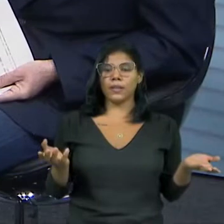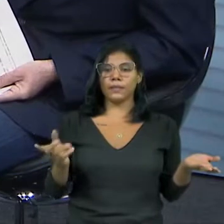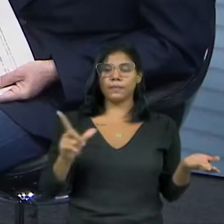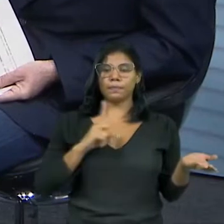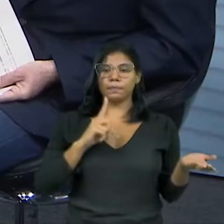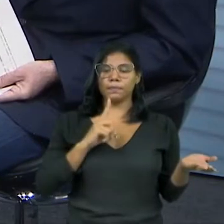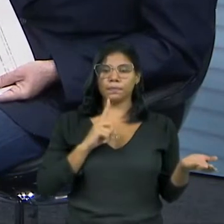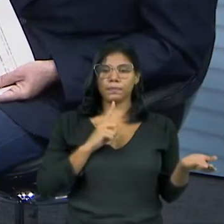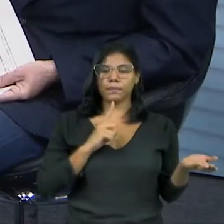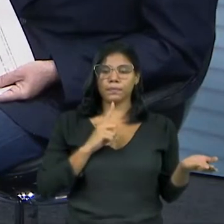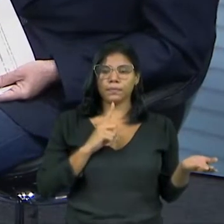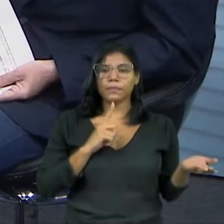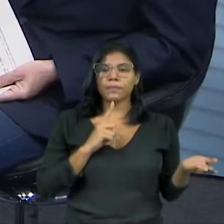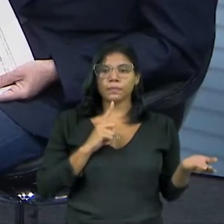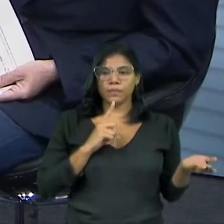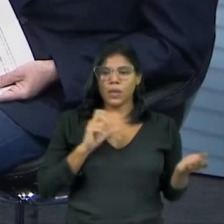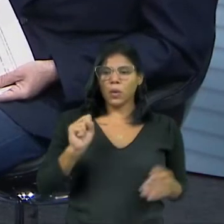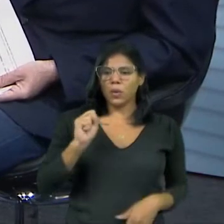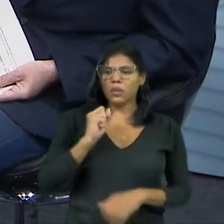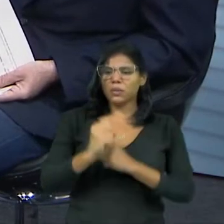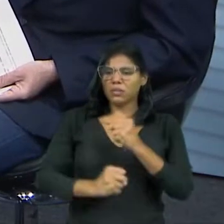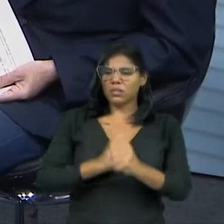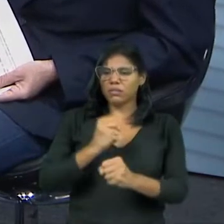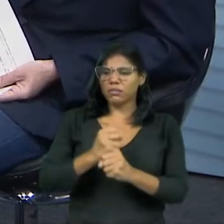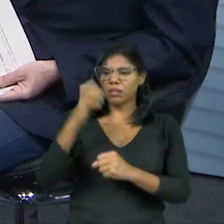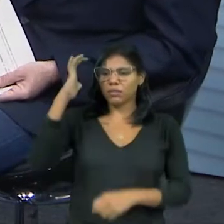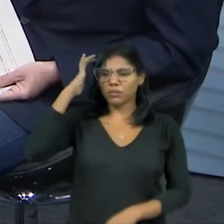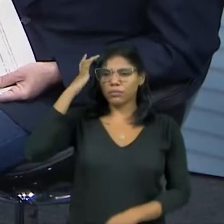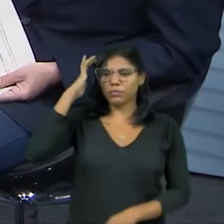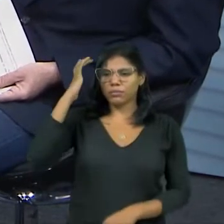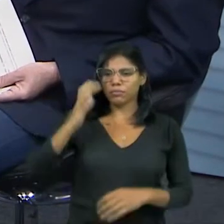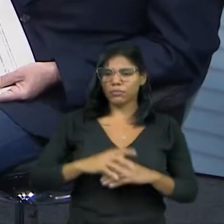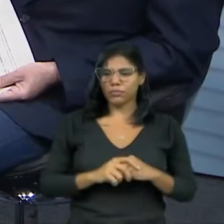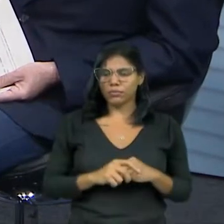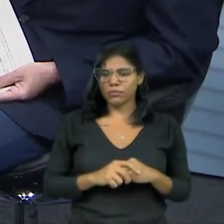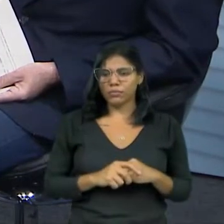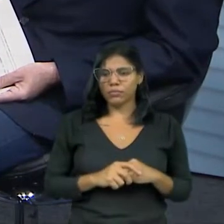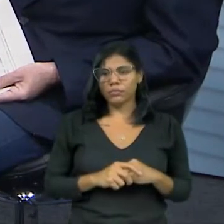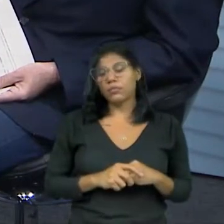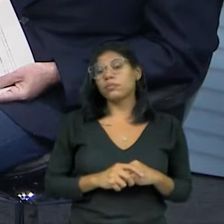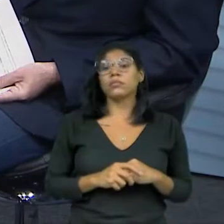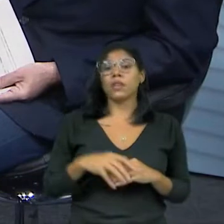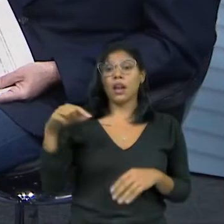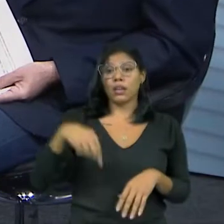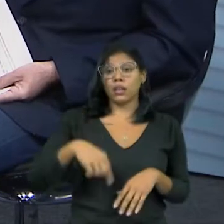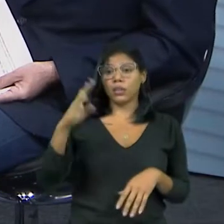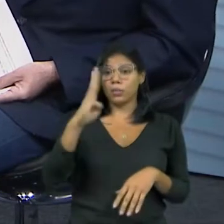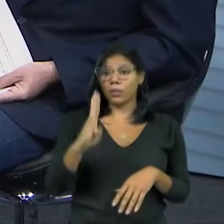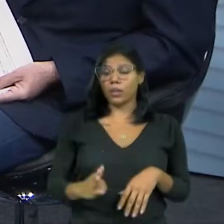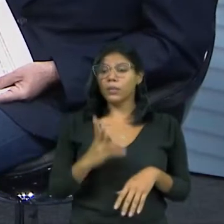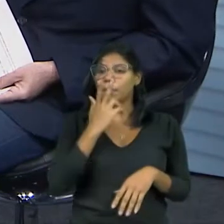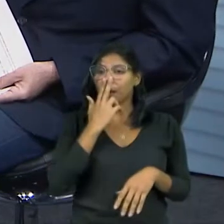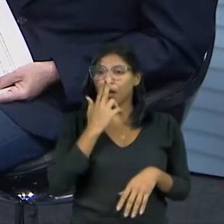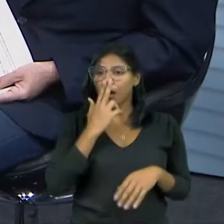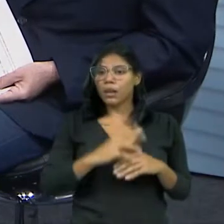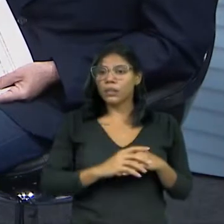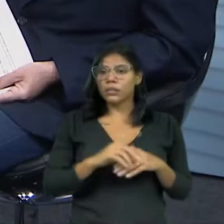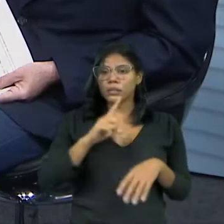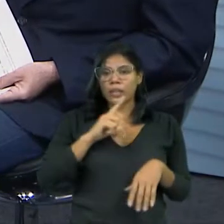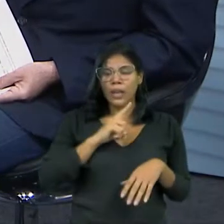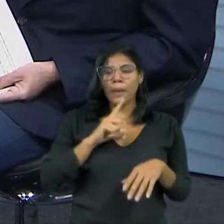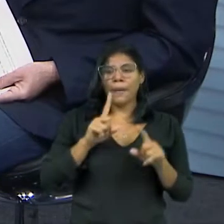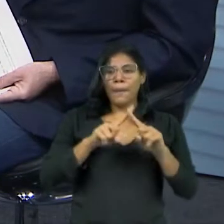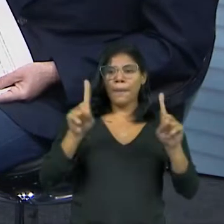ser, depois que ele passa os oito anos, que ele tem direito a dois mandatos. Aqui no Brasil, parece que está em tramitação um